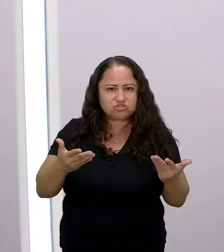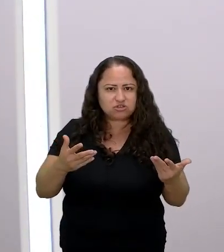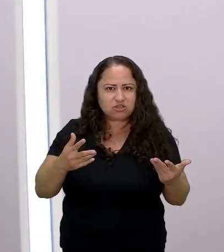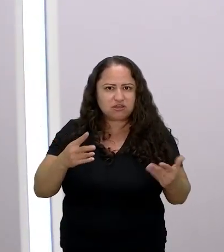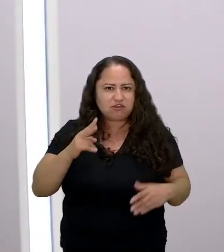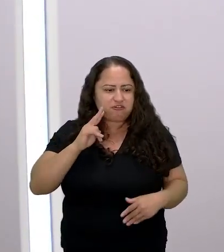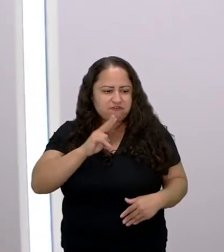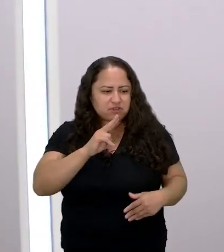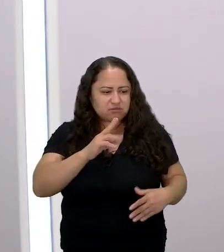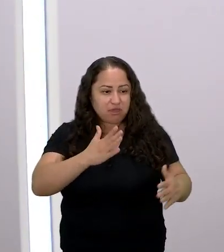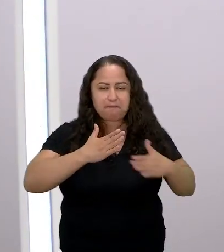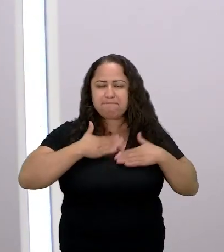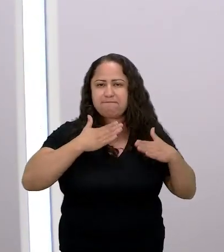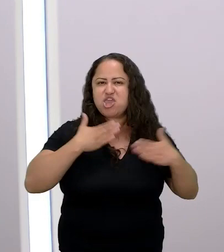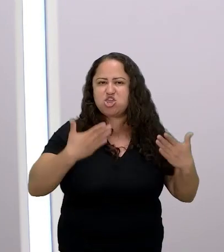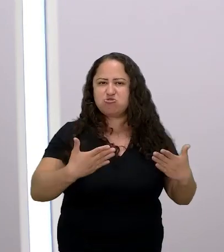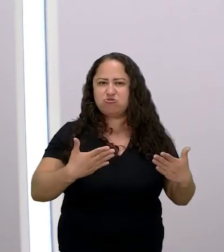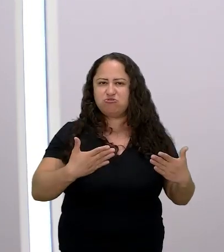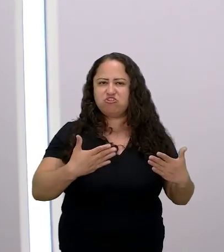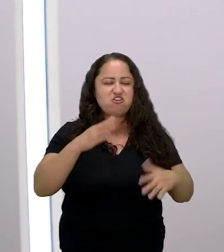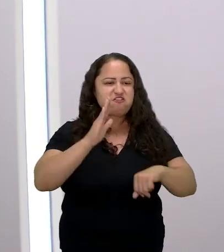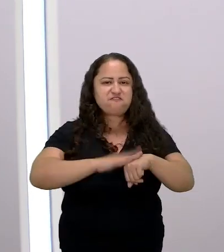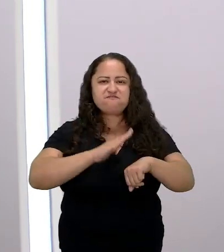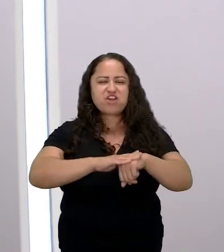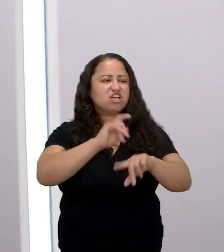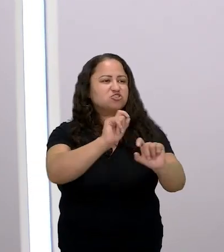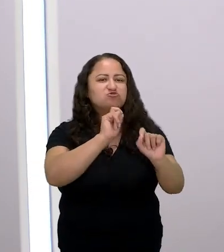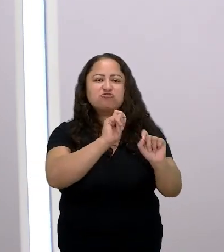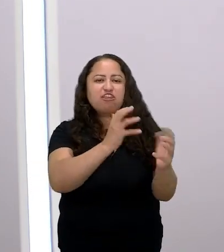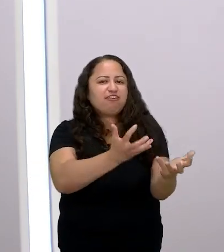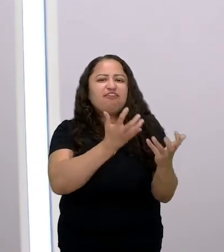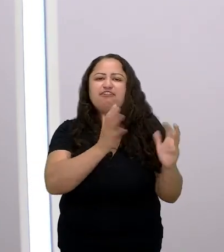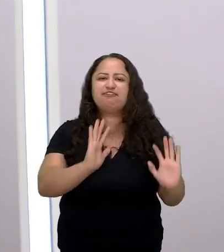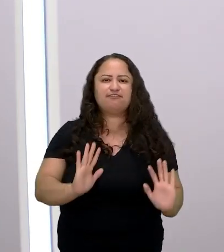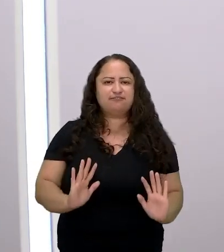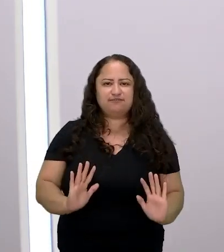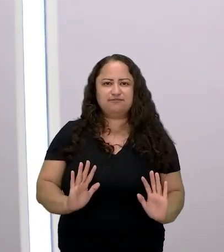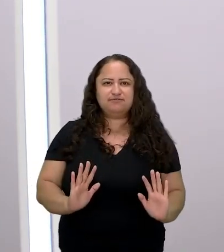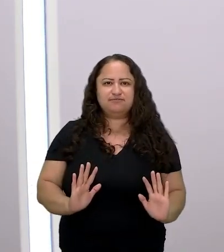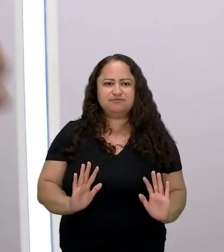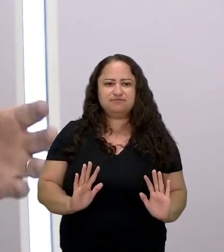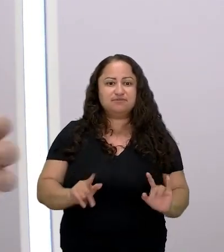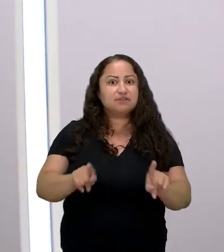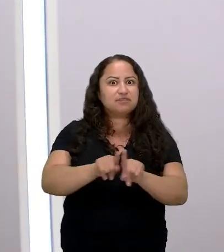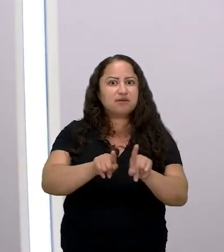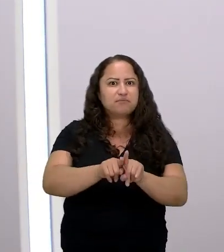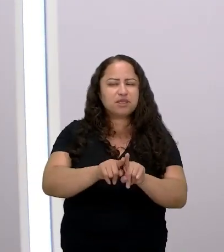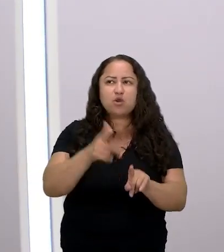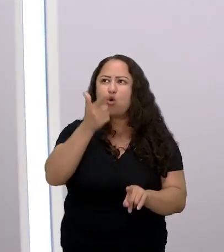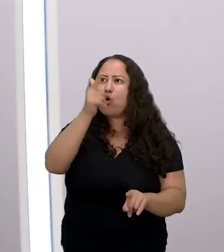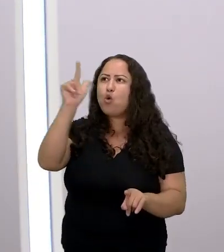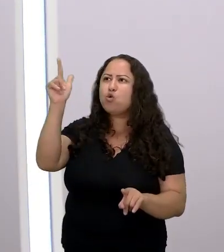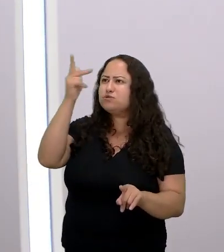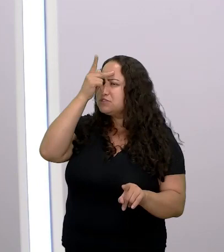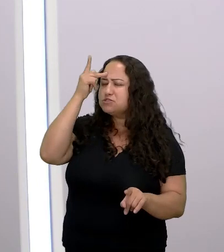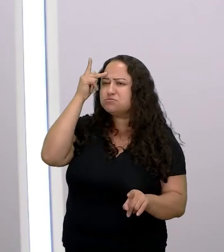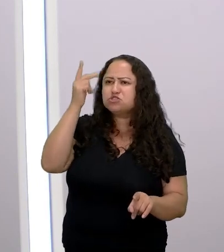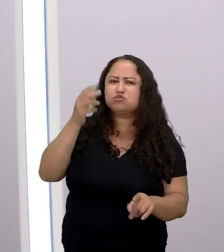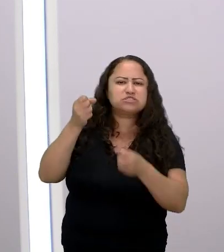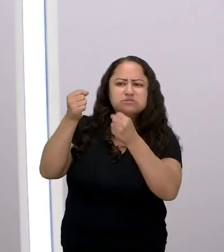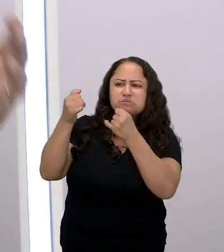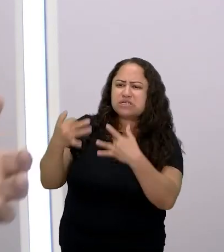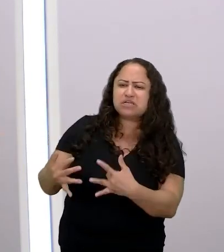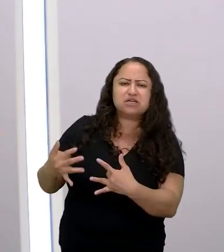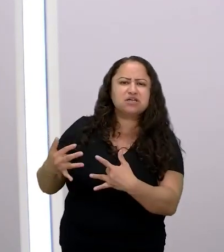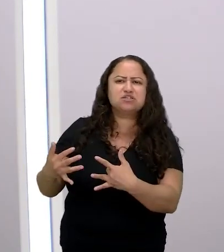posse é meu eu faço com ela o eu quero mesmo tendo tanta gente falando tanta